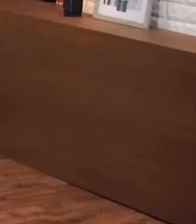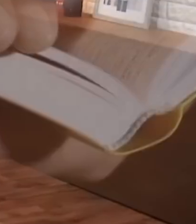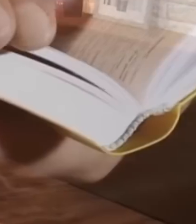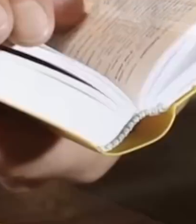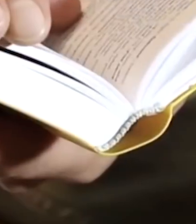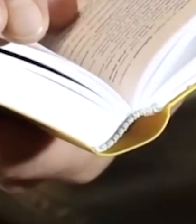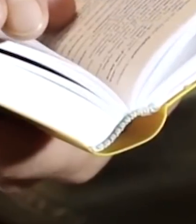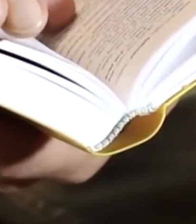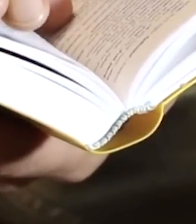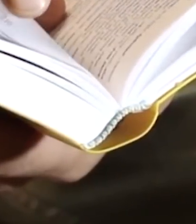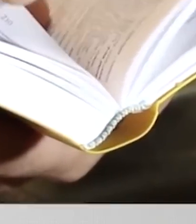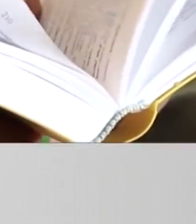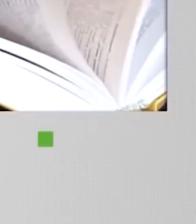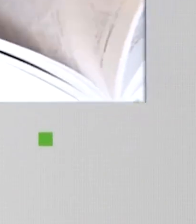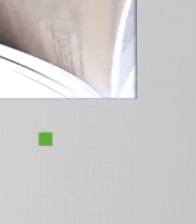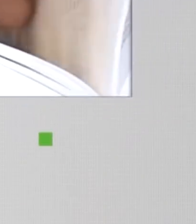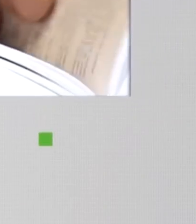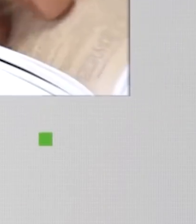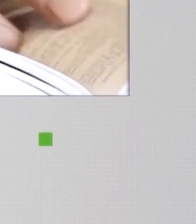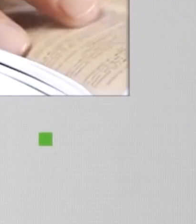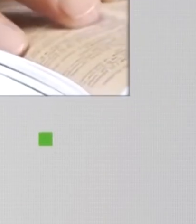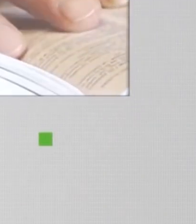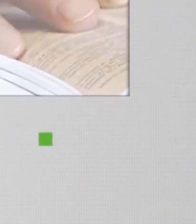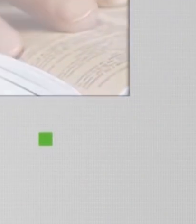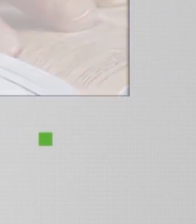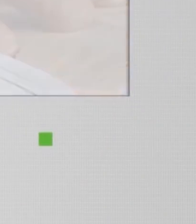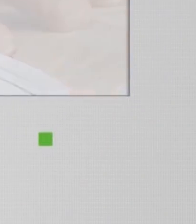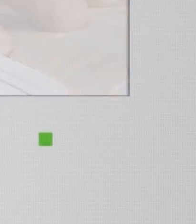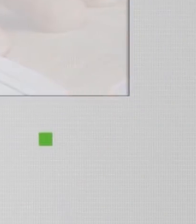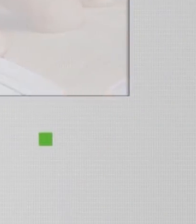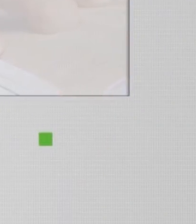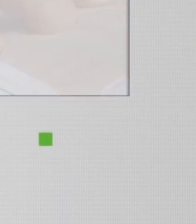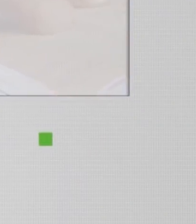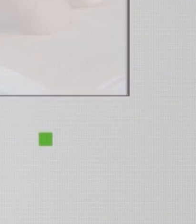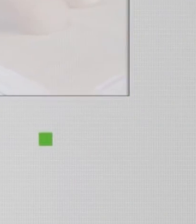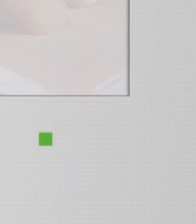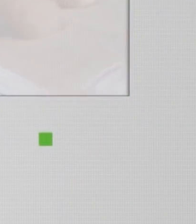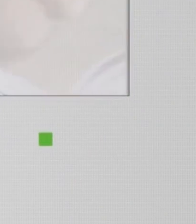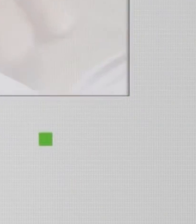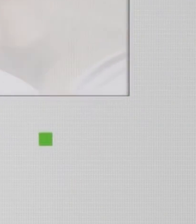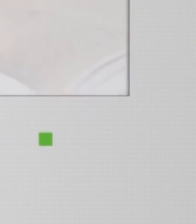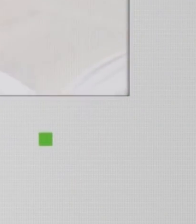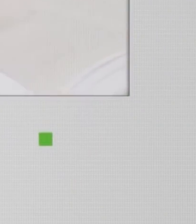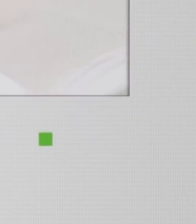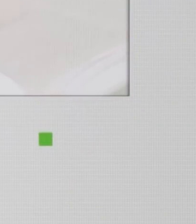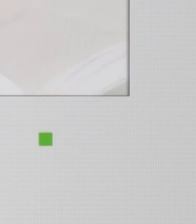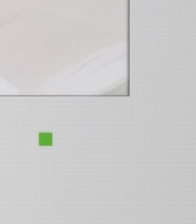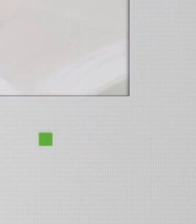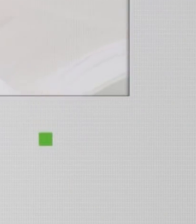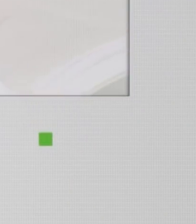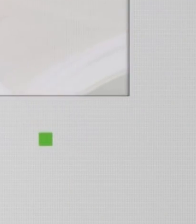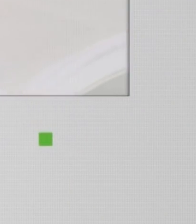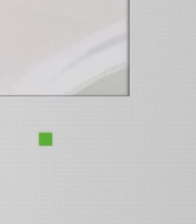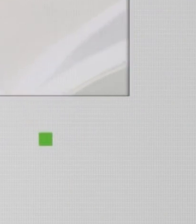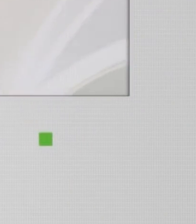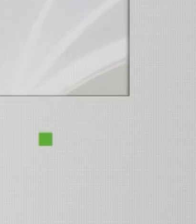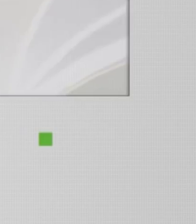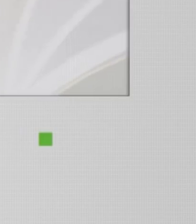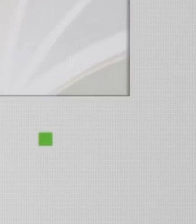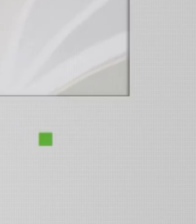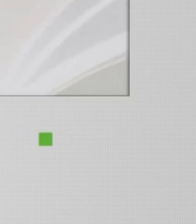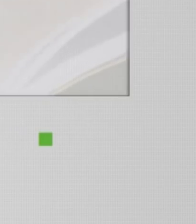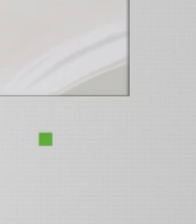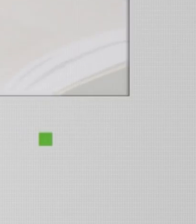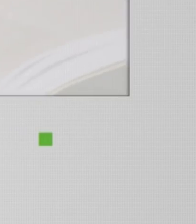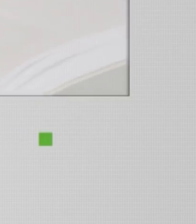como porém a igreja está sujeita a cristo assim também